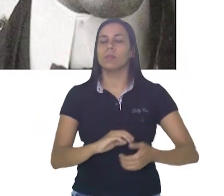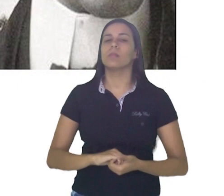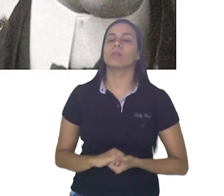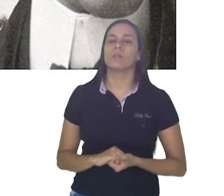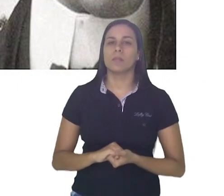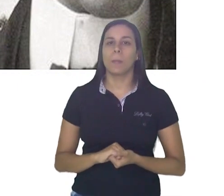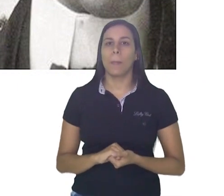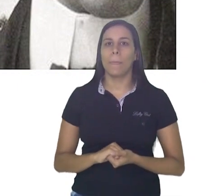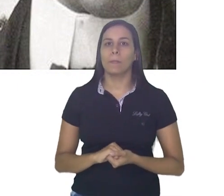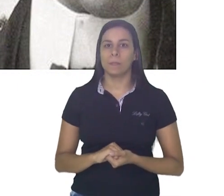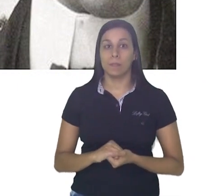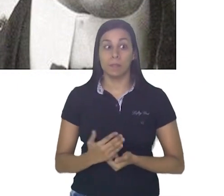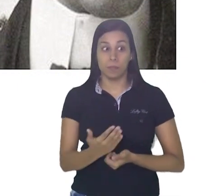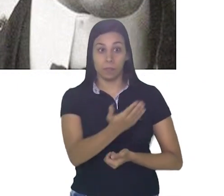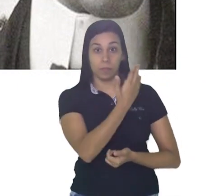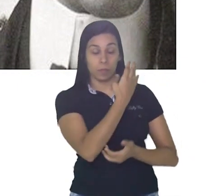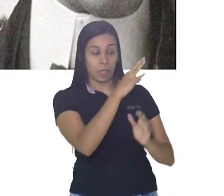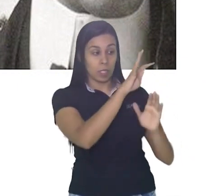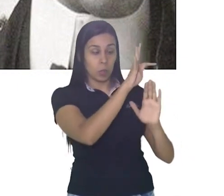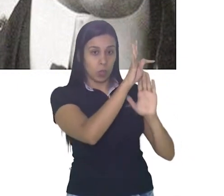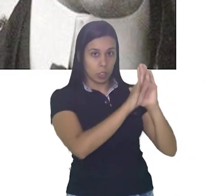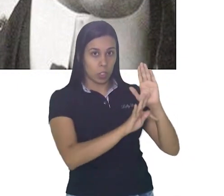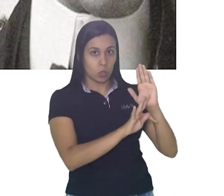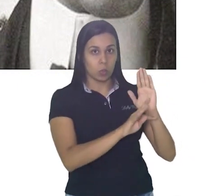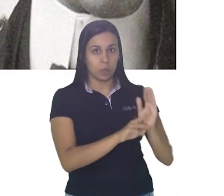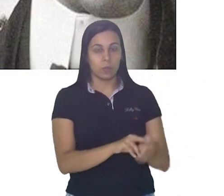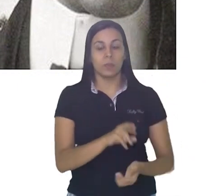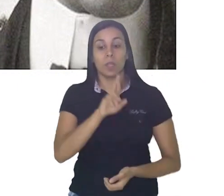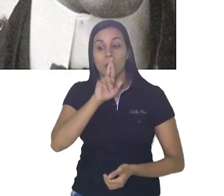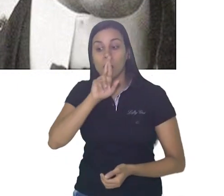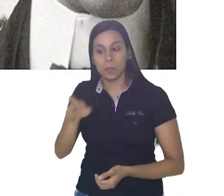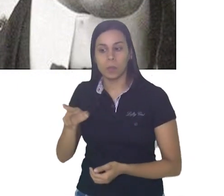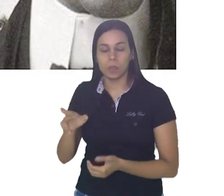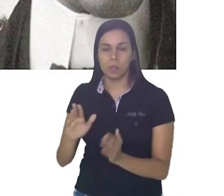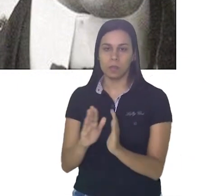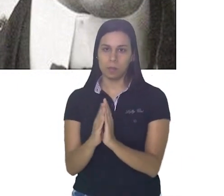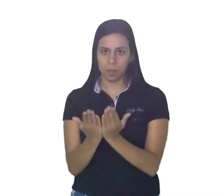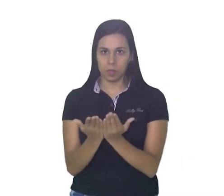A partir do texto lido, responda as questões no seu caderno.